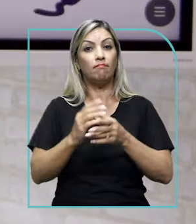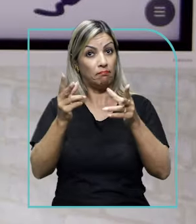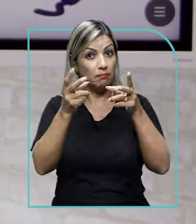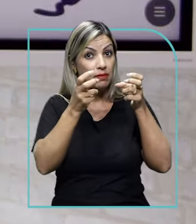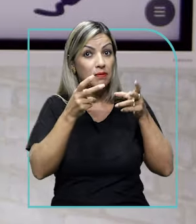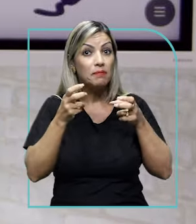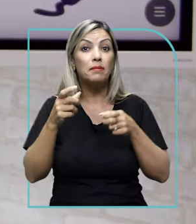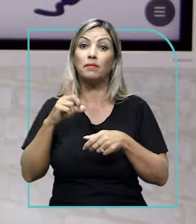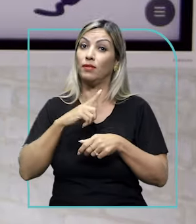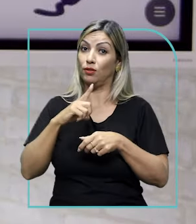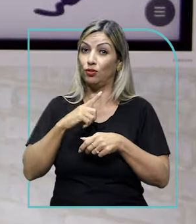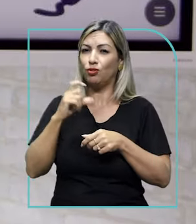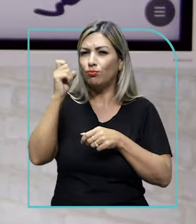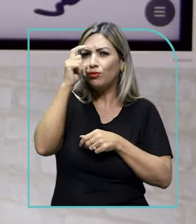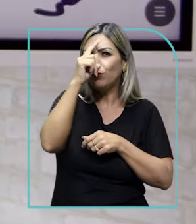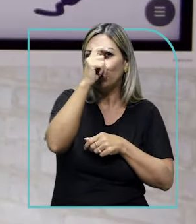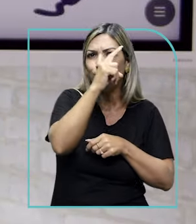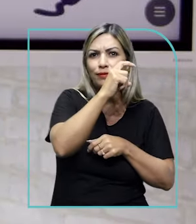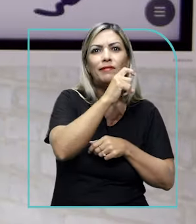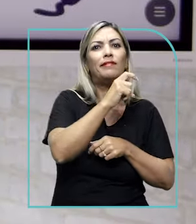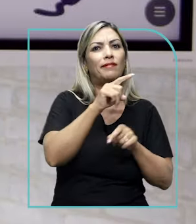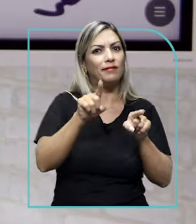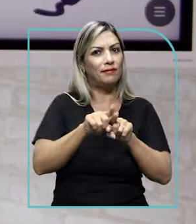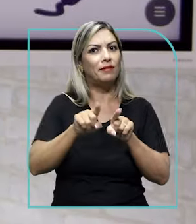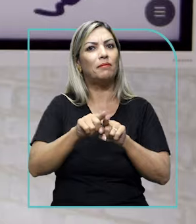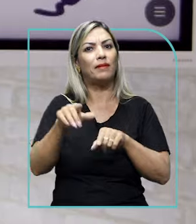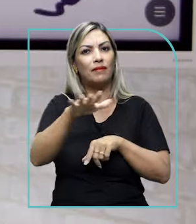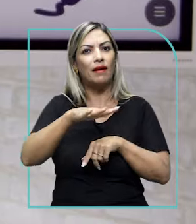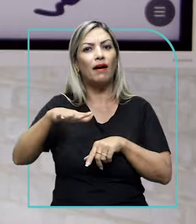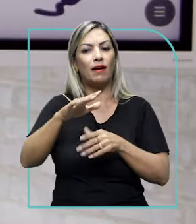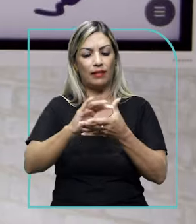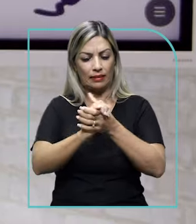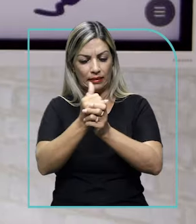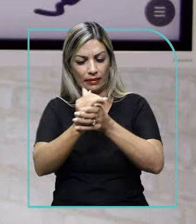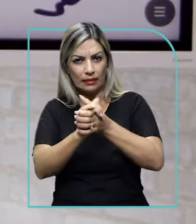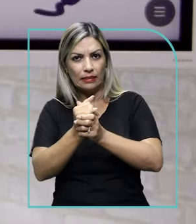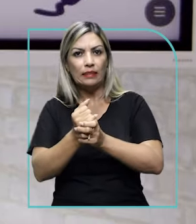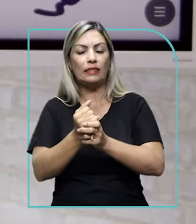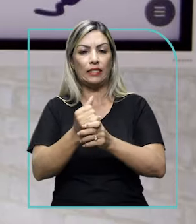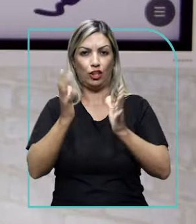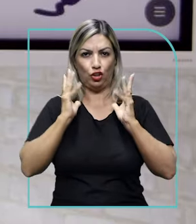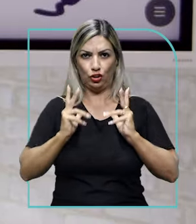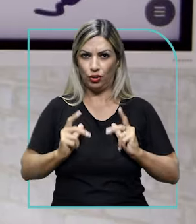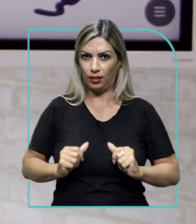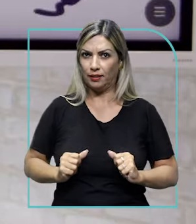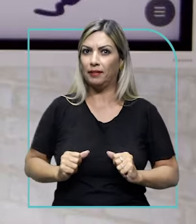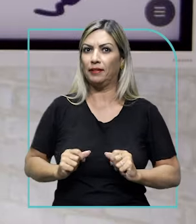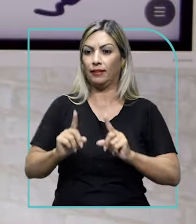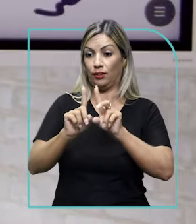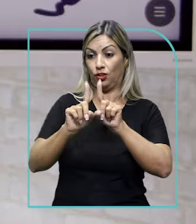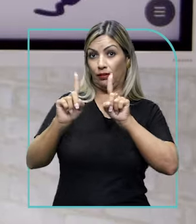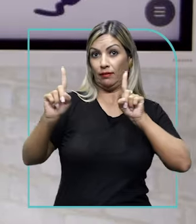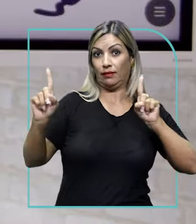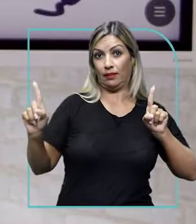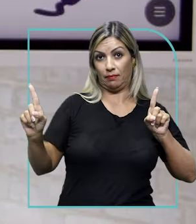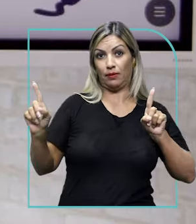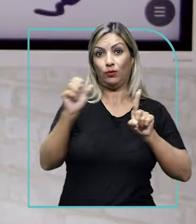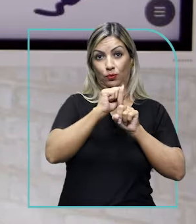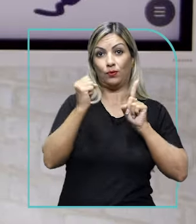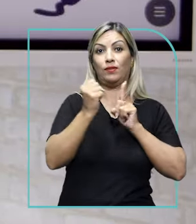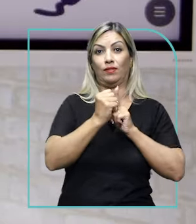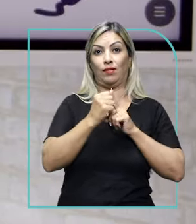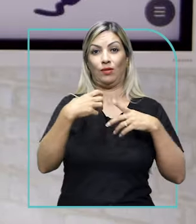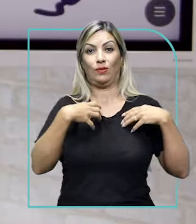Percebemos que tínhamos uma dificuldade muito grande com a questão da higiene, o distanciamento social